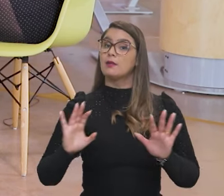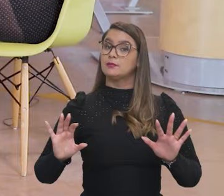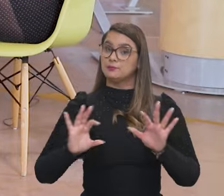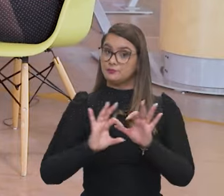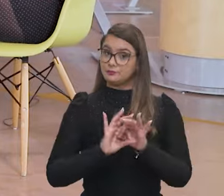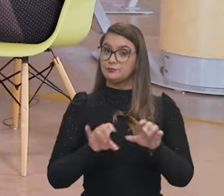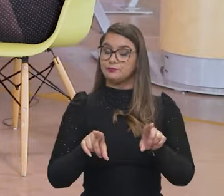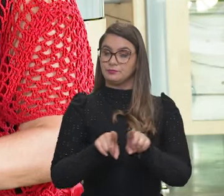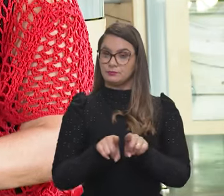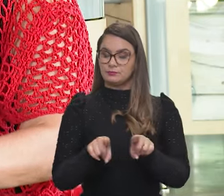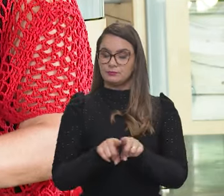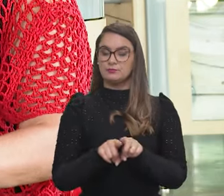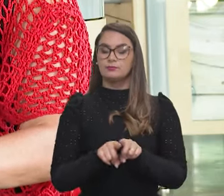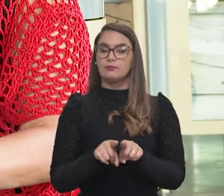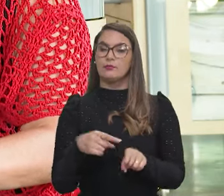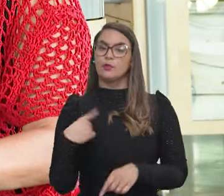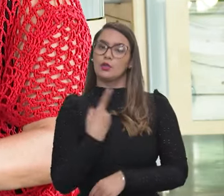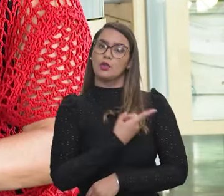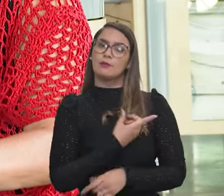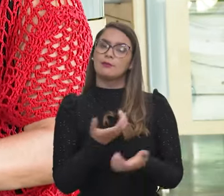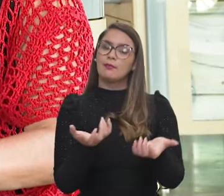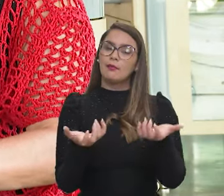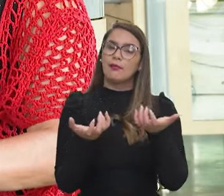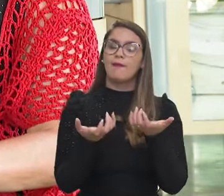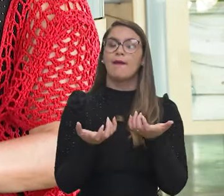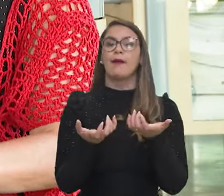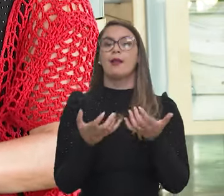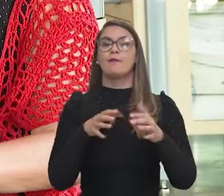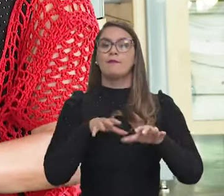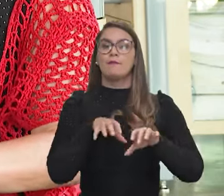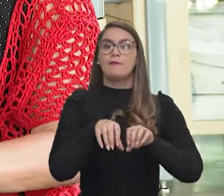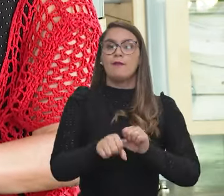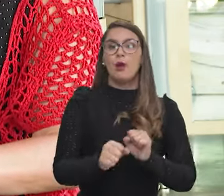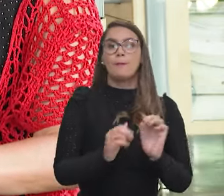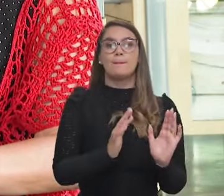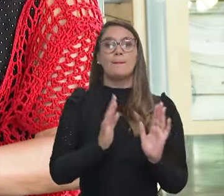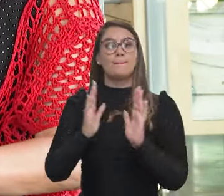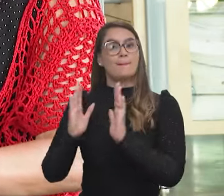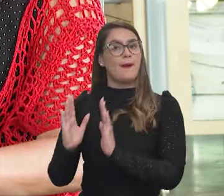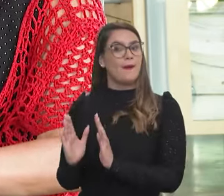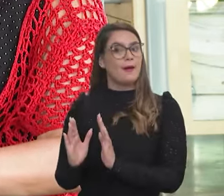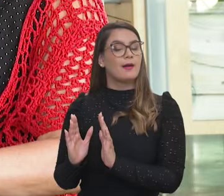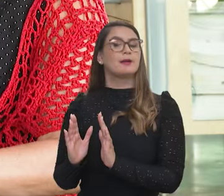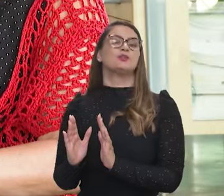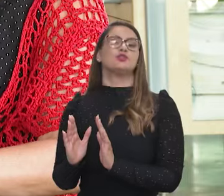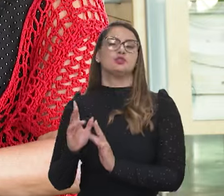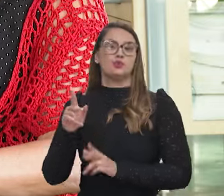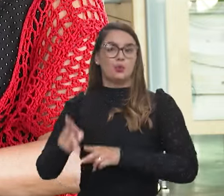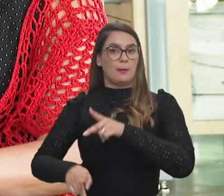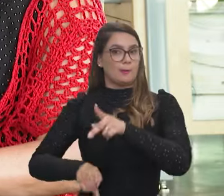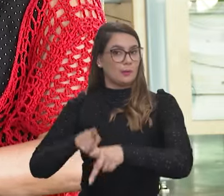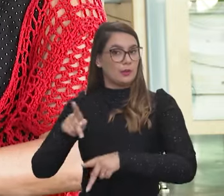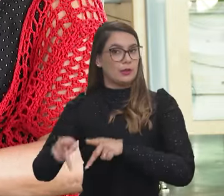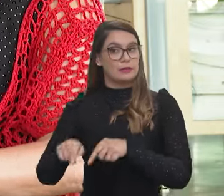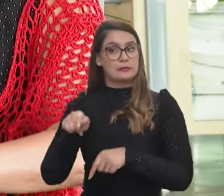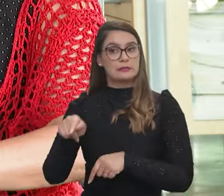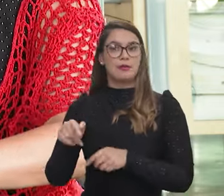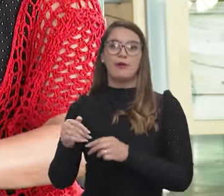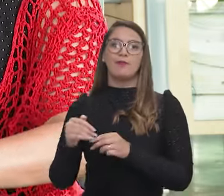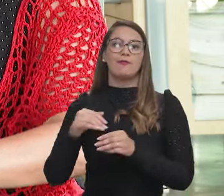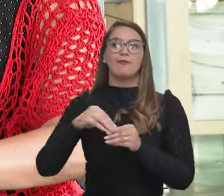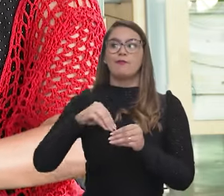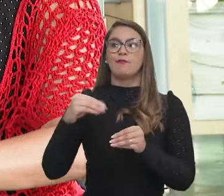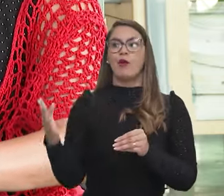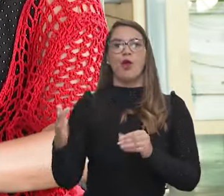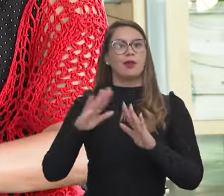Mas, associado a isso, nós queremos também formar uma parte da população que